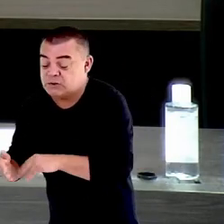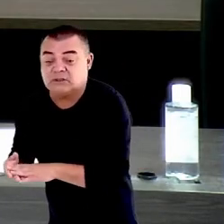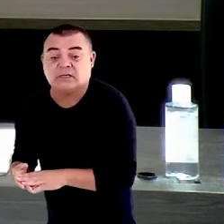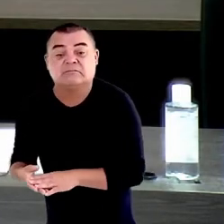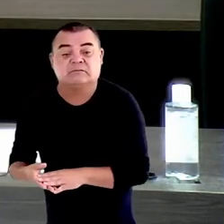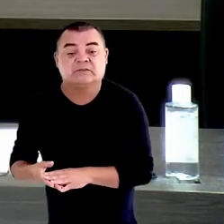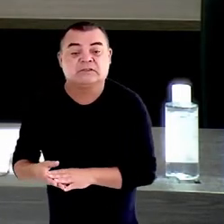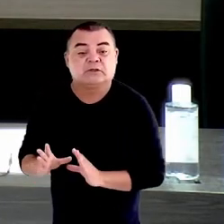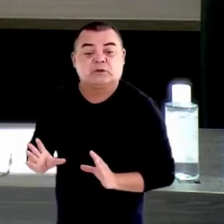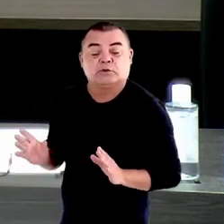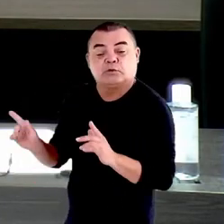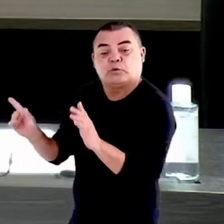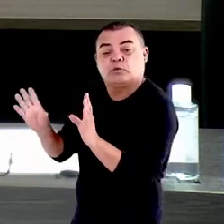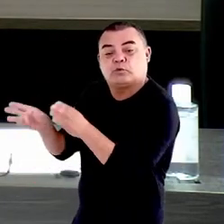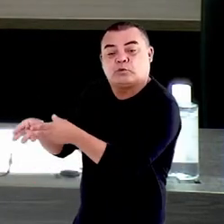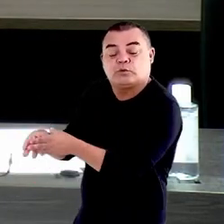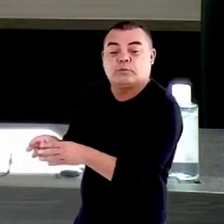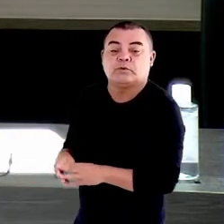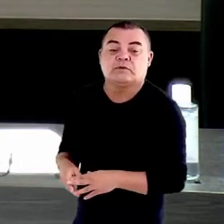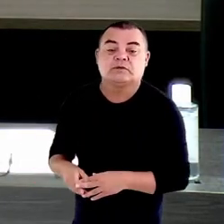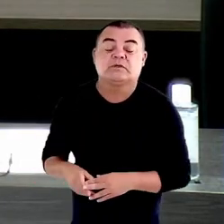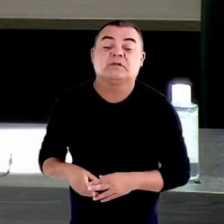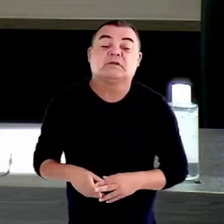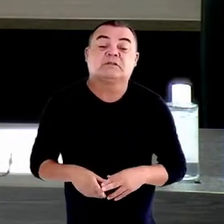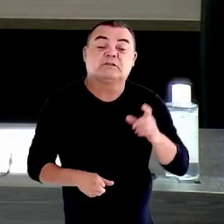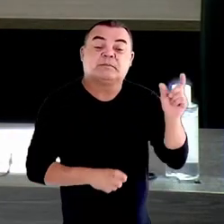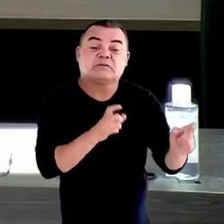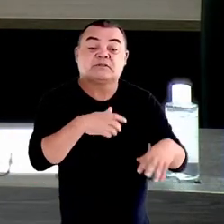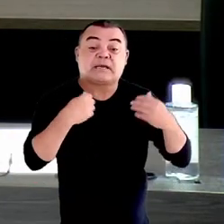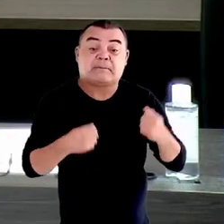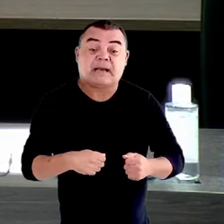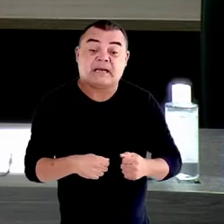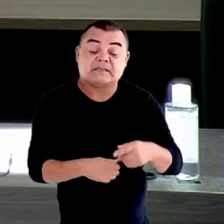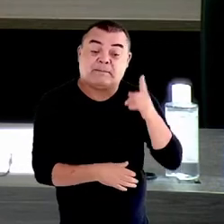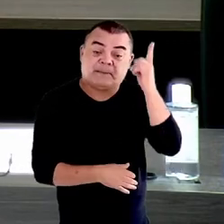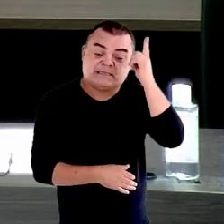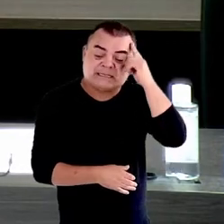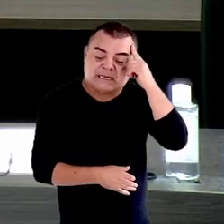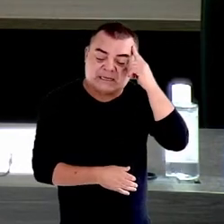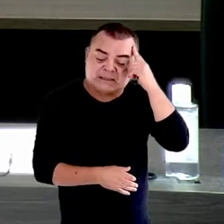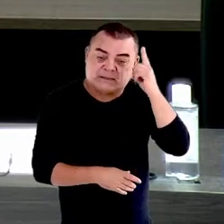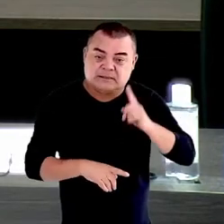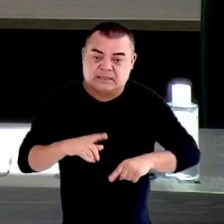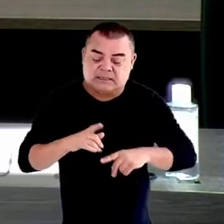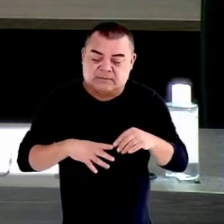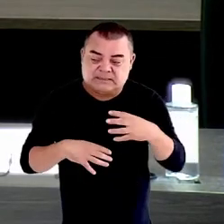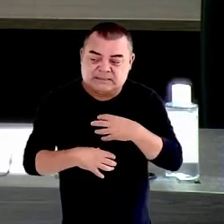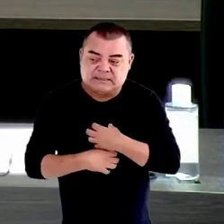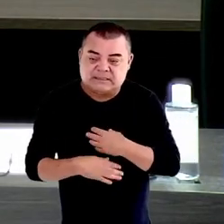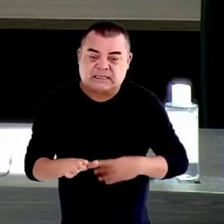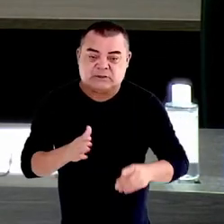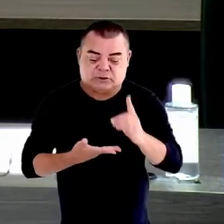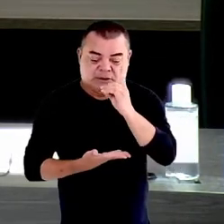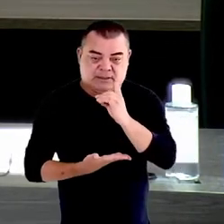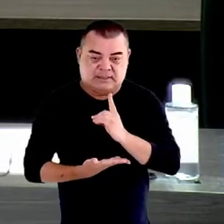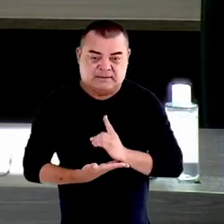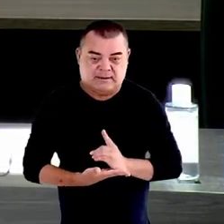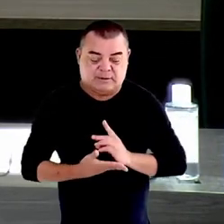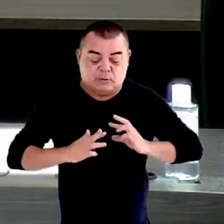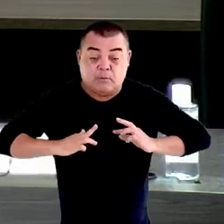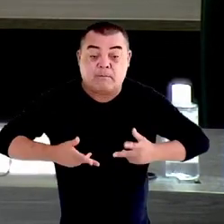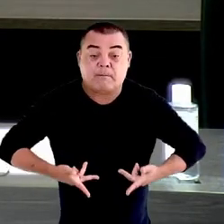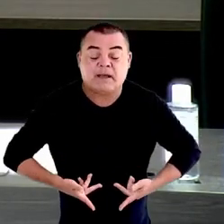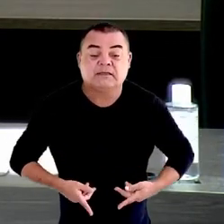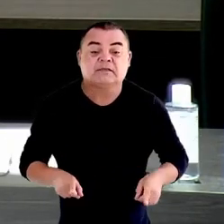capazes, muitas vezes, de pensarem em elementos muito mais sensíveis da dignidade humana, porque estão